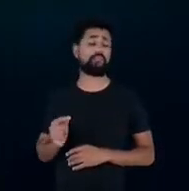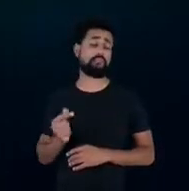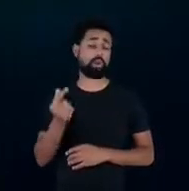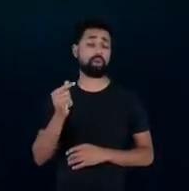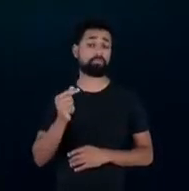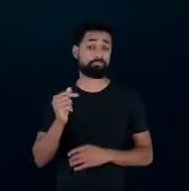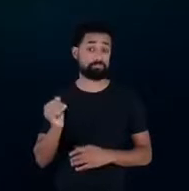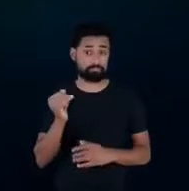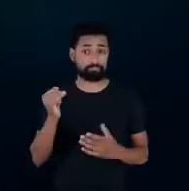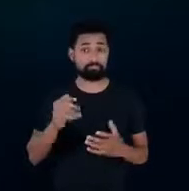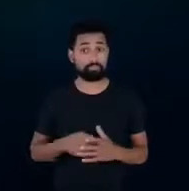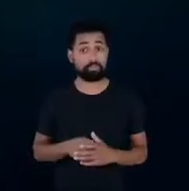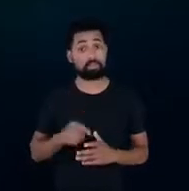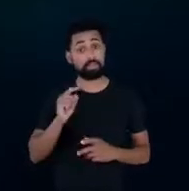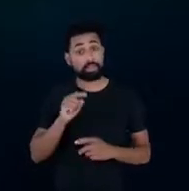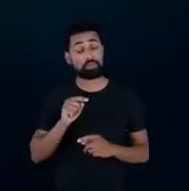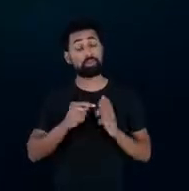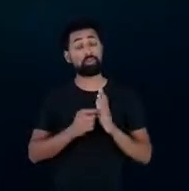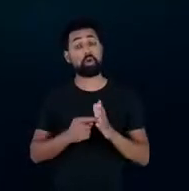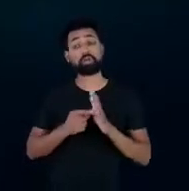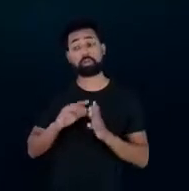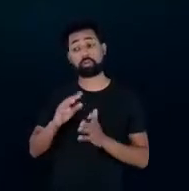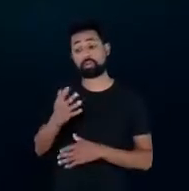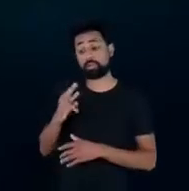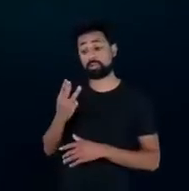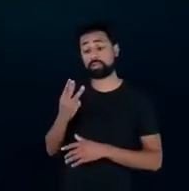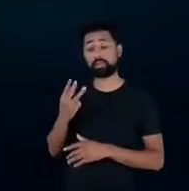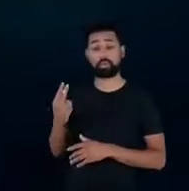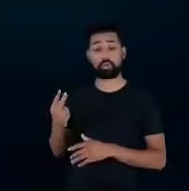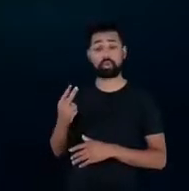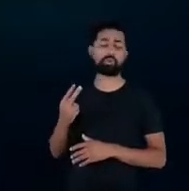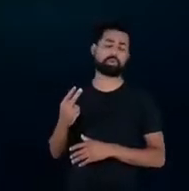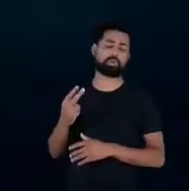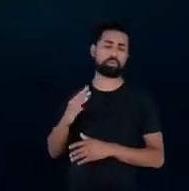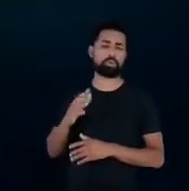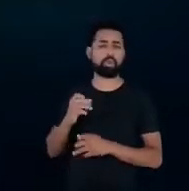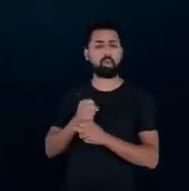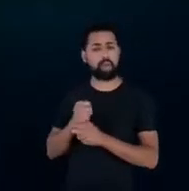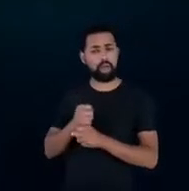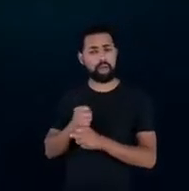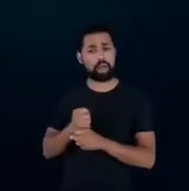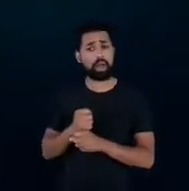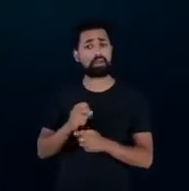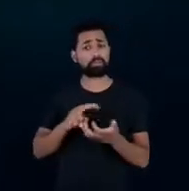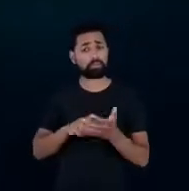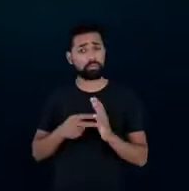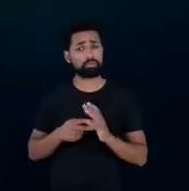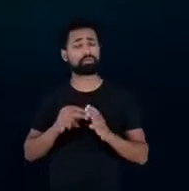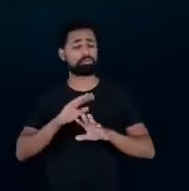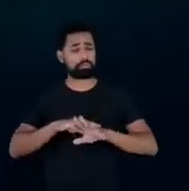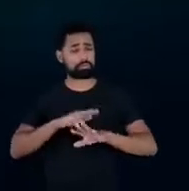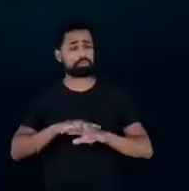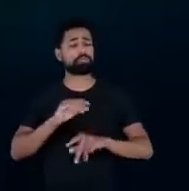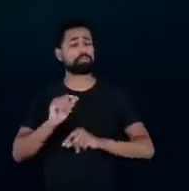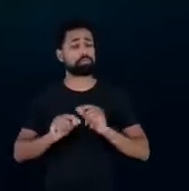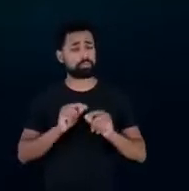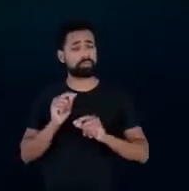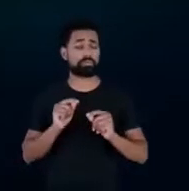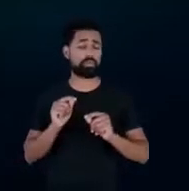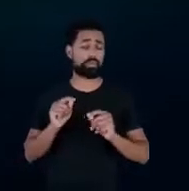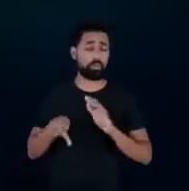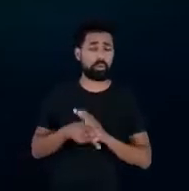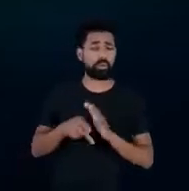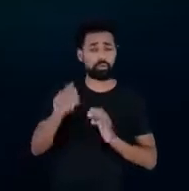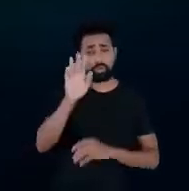e que isso corresponde a 32 terawatt hora num ano o que também é equivalente a uma parte brasileira de